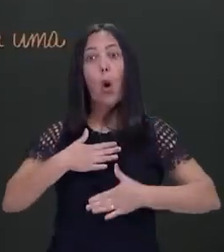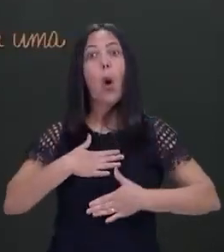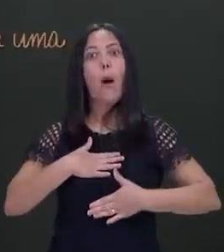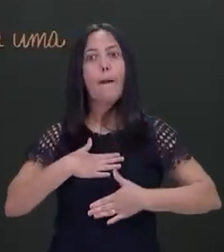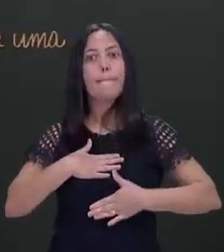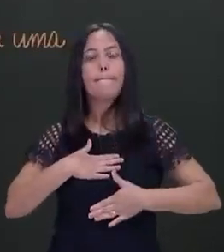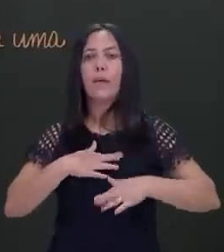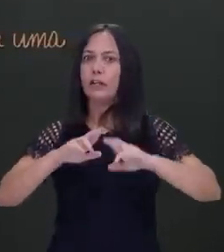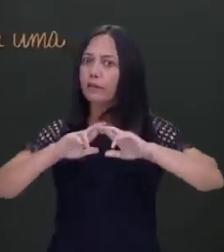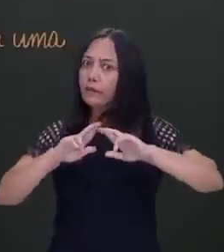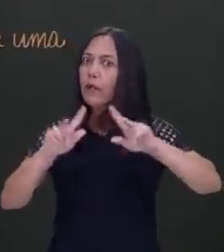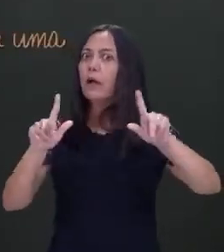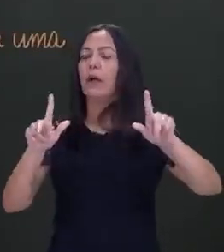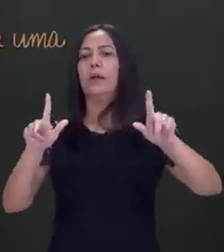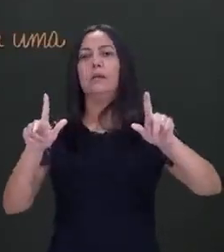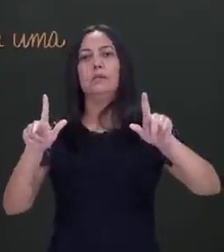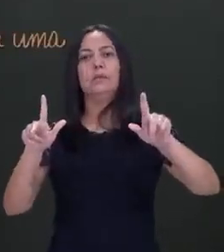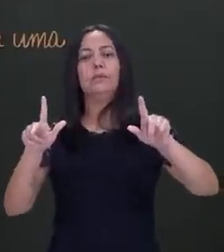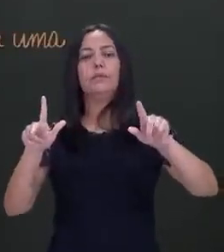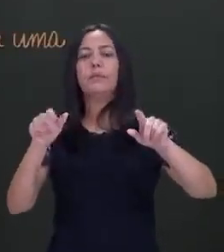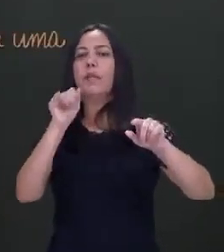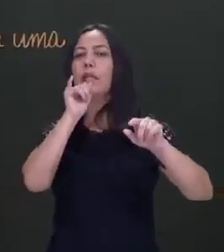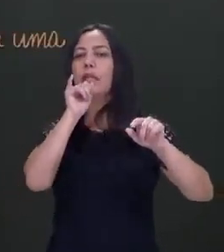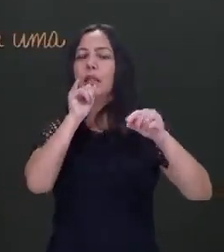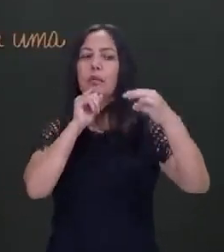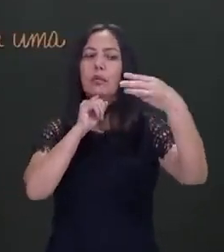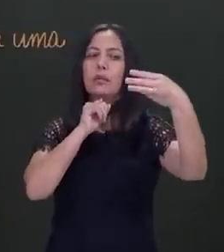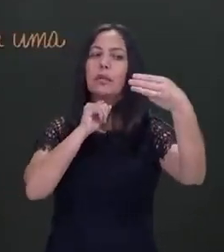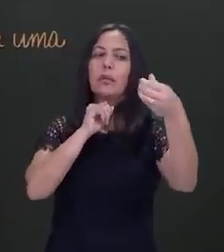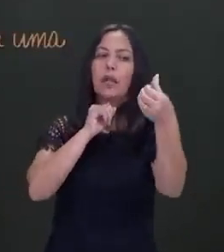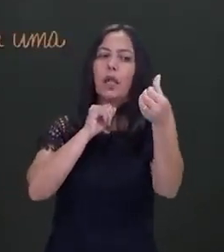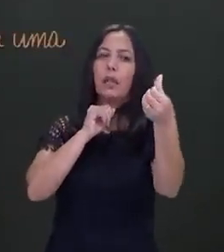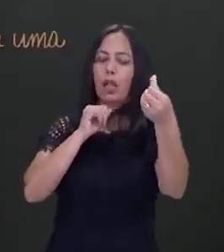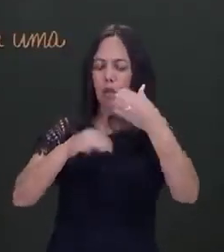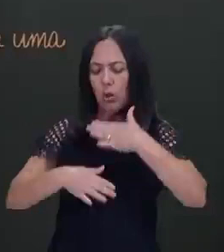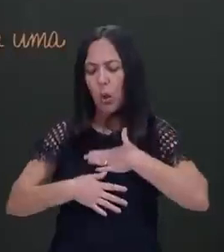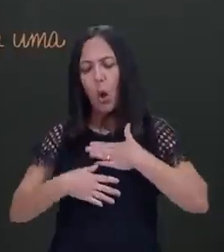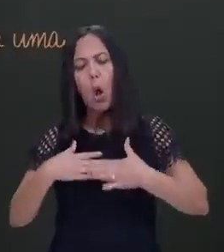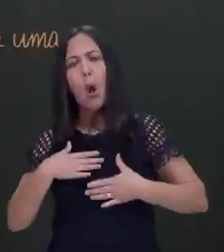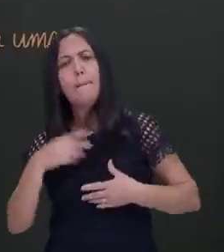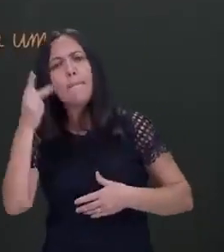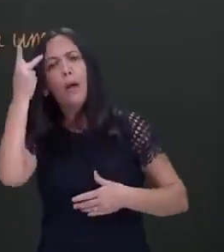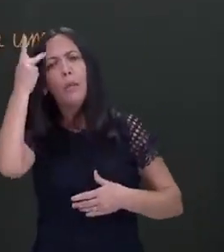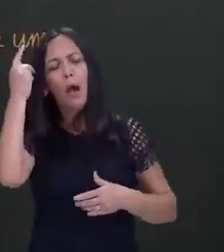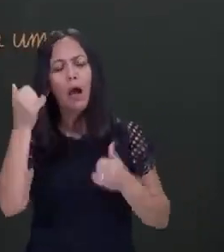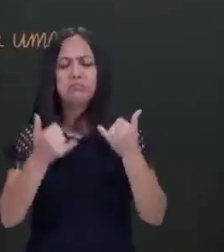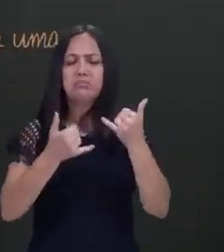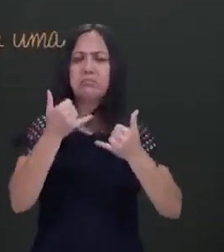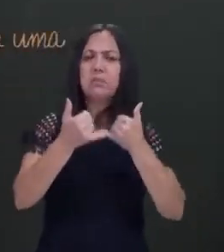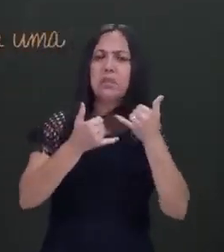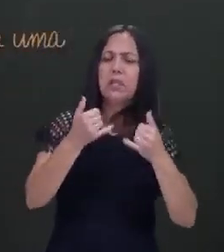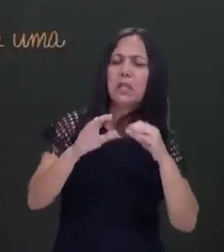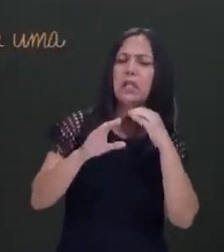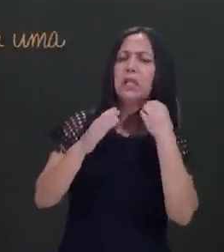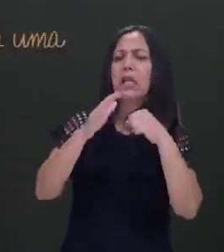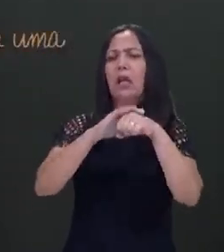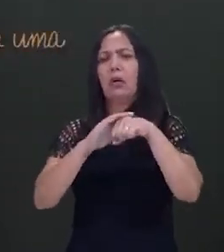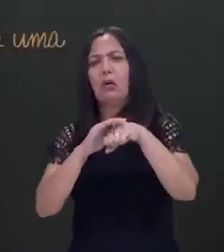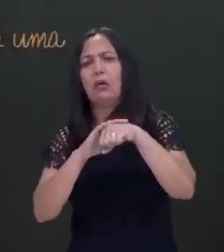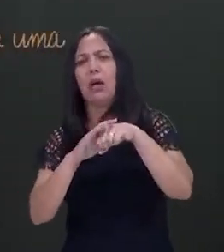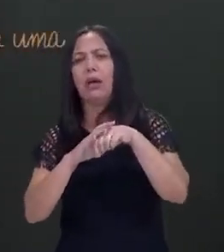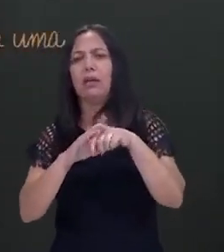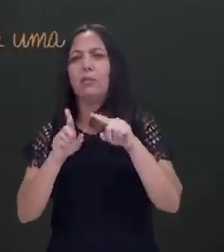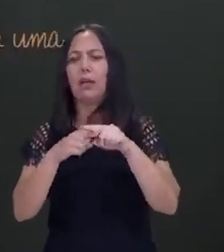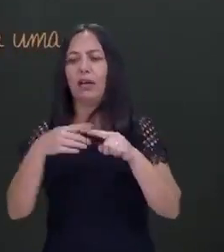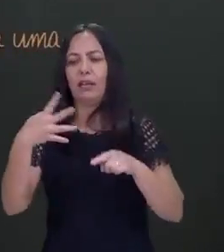corpo a diferença é muito grande. Esse 36 graus você está bem, feliz, alegrinho. E com 40 graus você pode estar